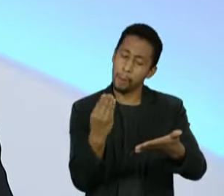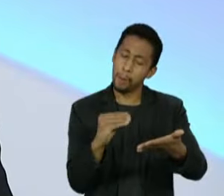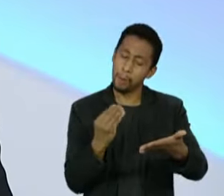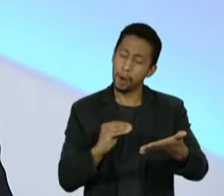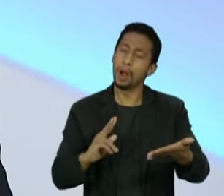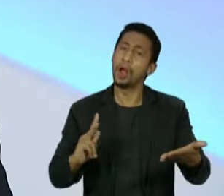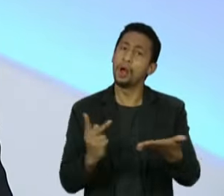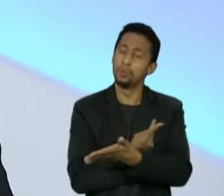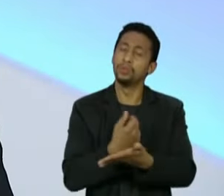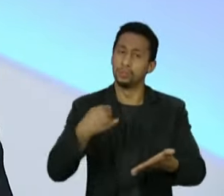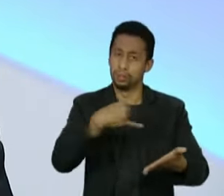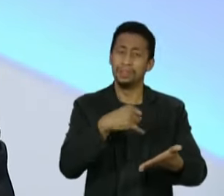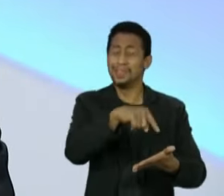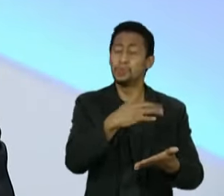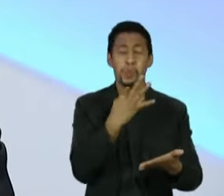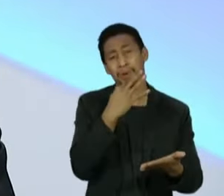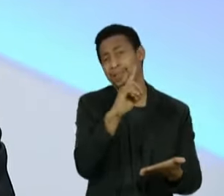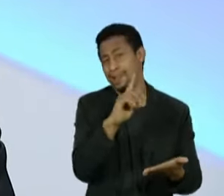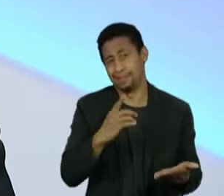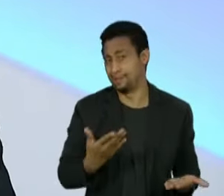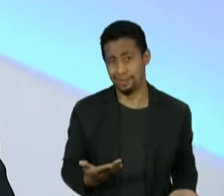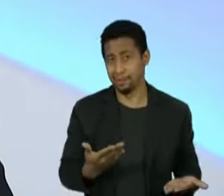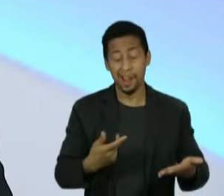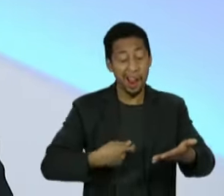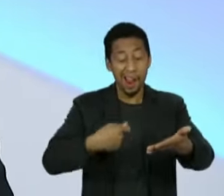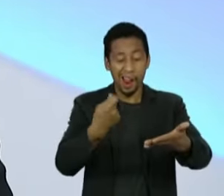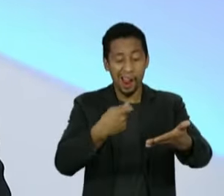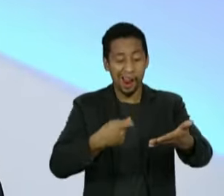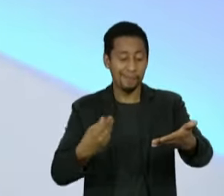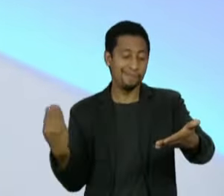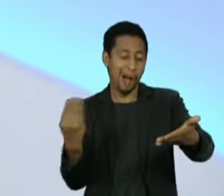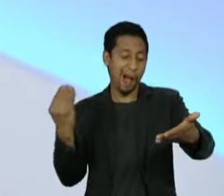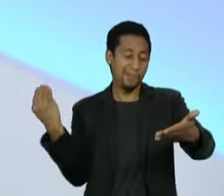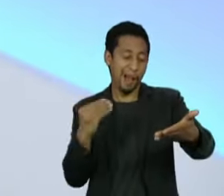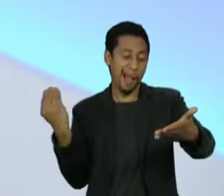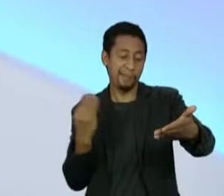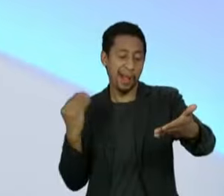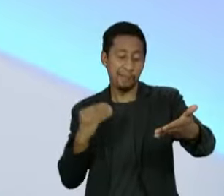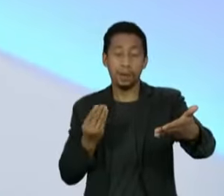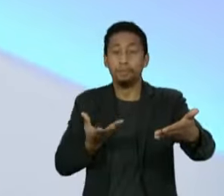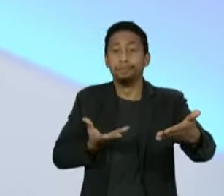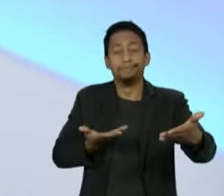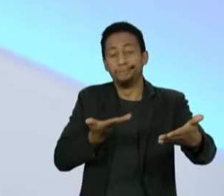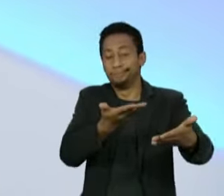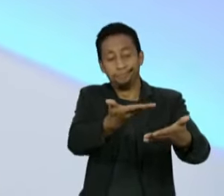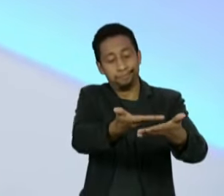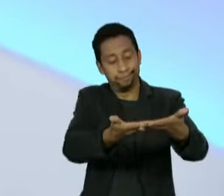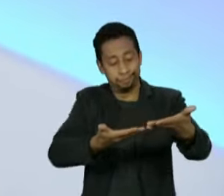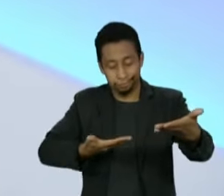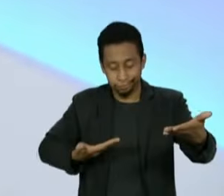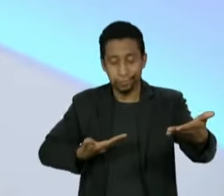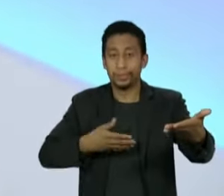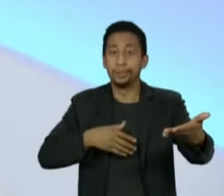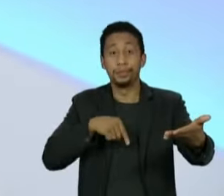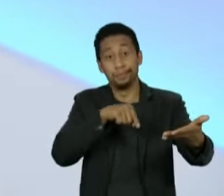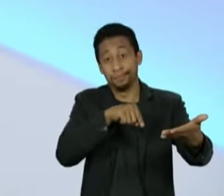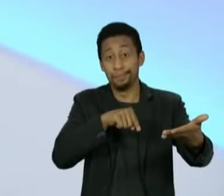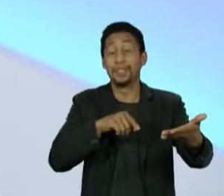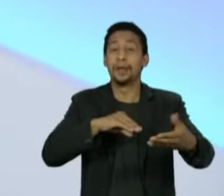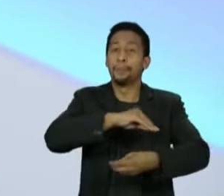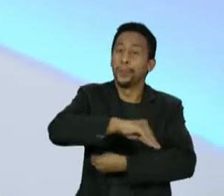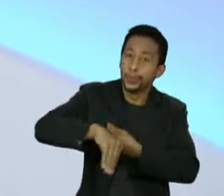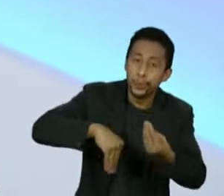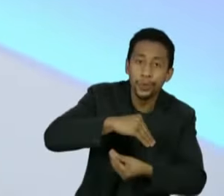nada desse ramo. Ele expandiu demais o leque e ele está misturando o que você está chamando de peixes grandes com peixes